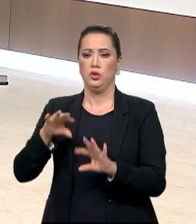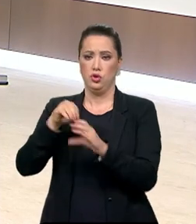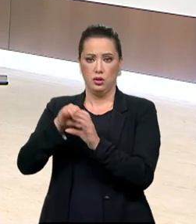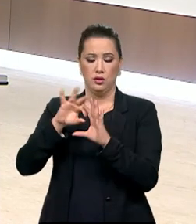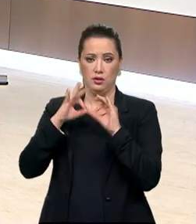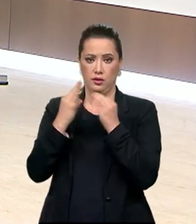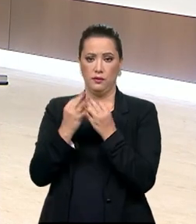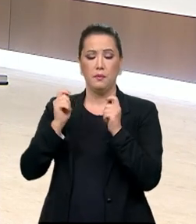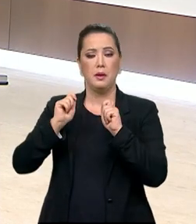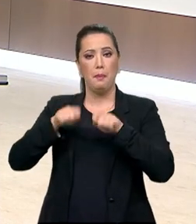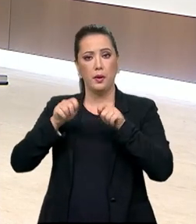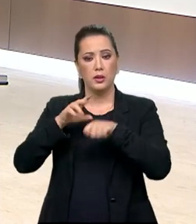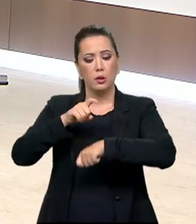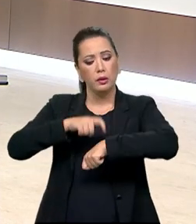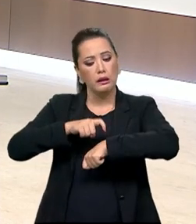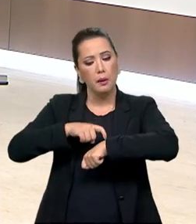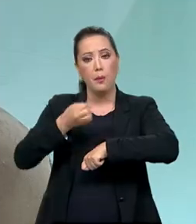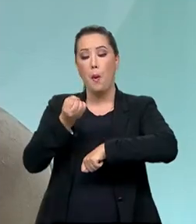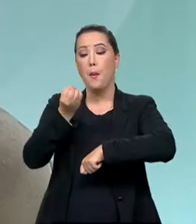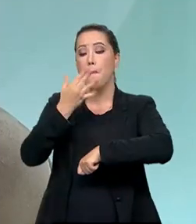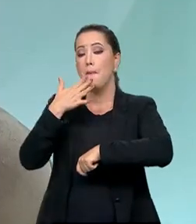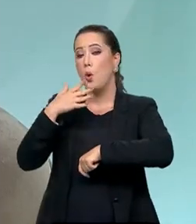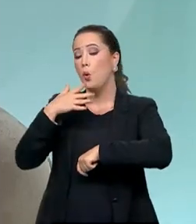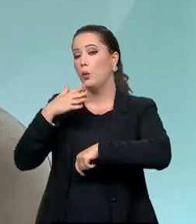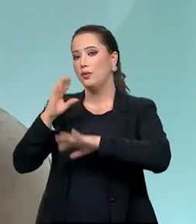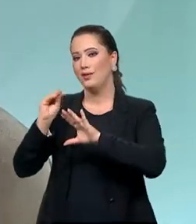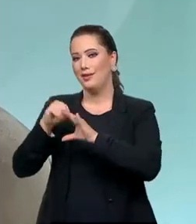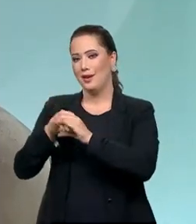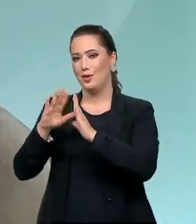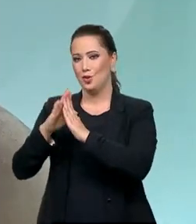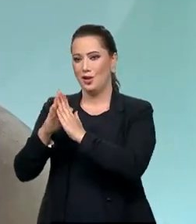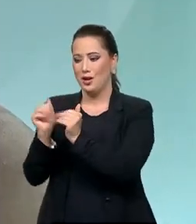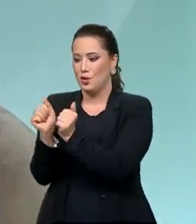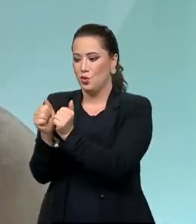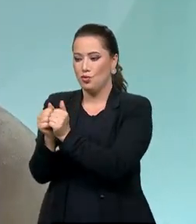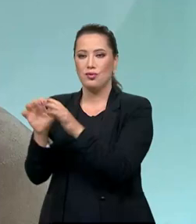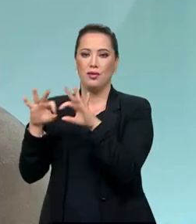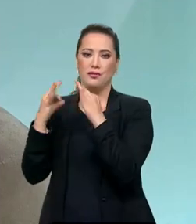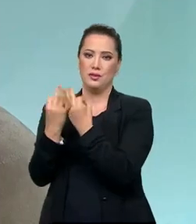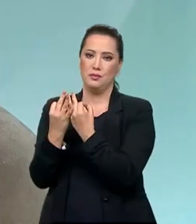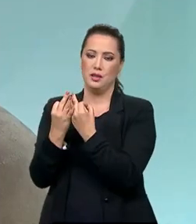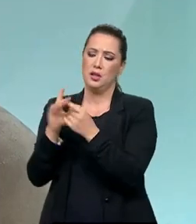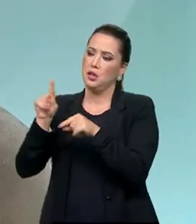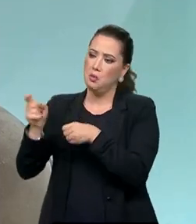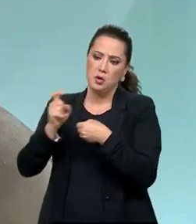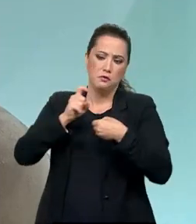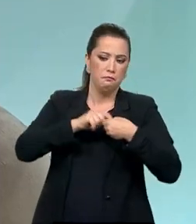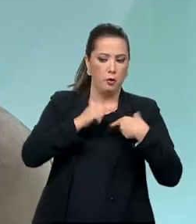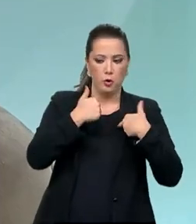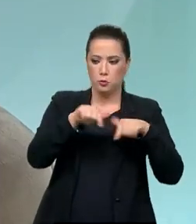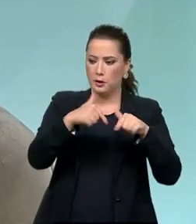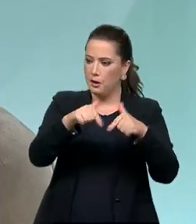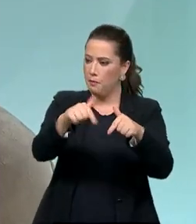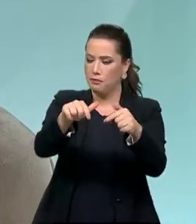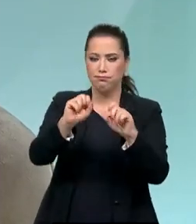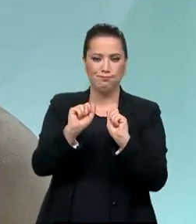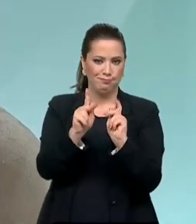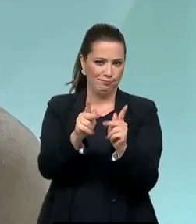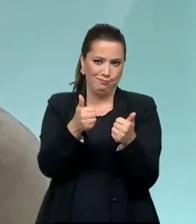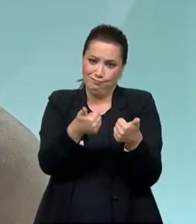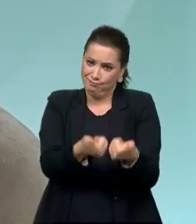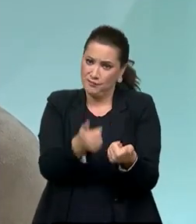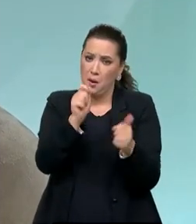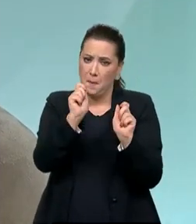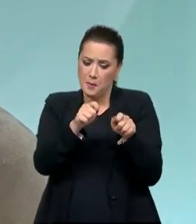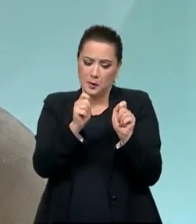ter um tempo de qualidade no seu lar e possa voltar para produzir tudo que também seja